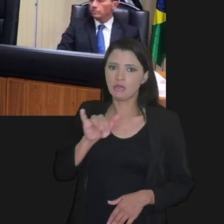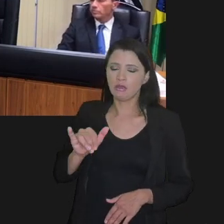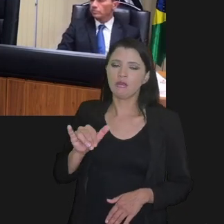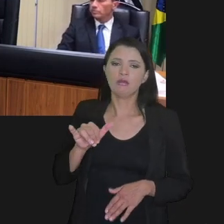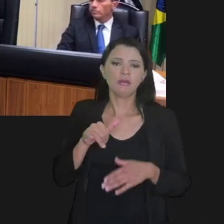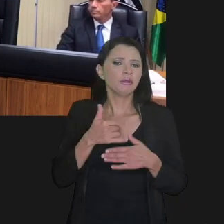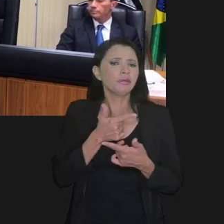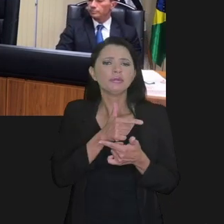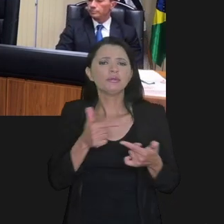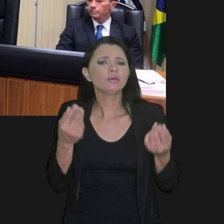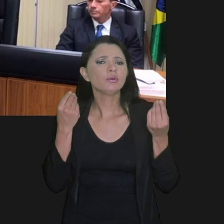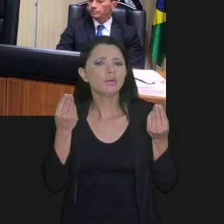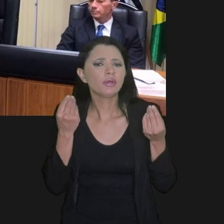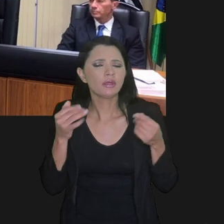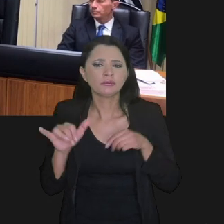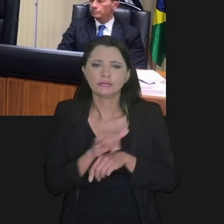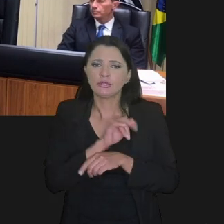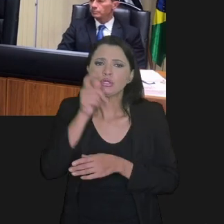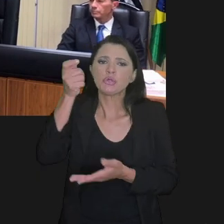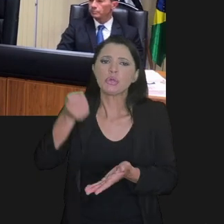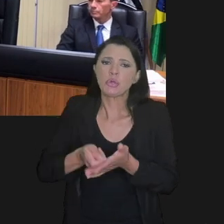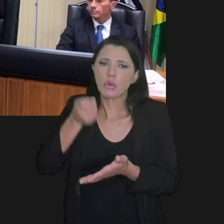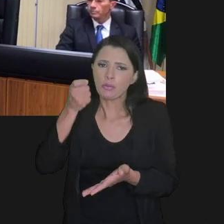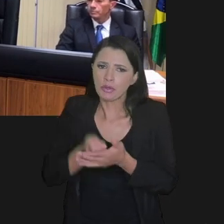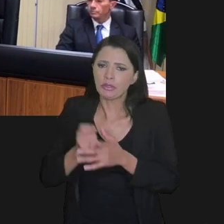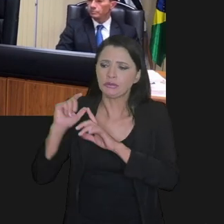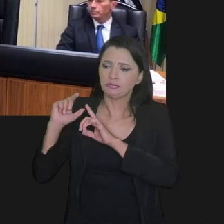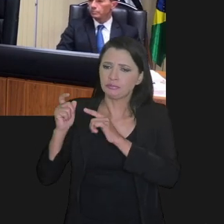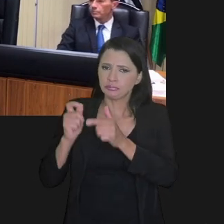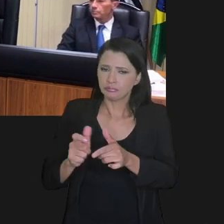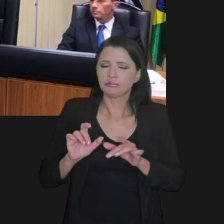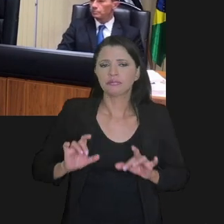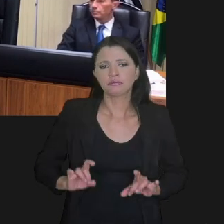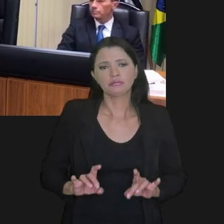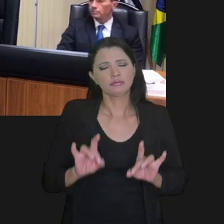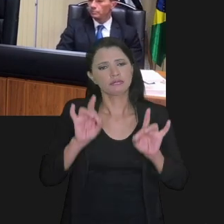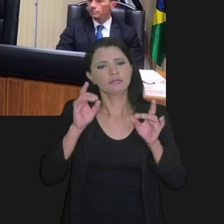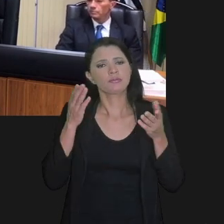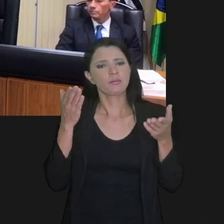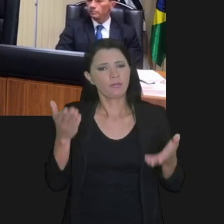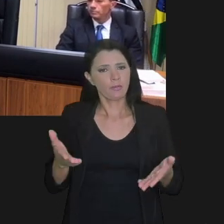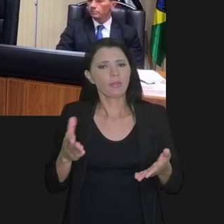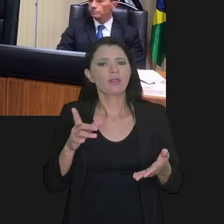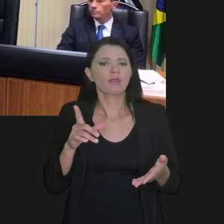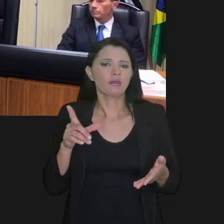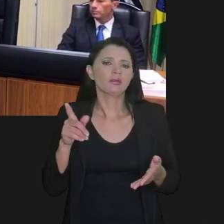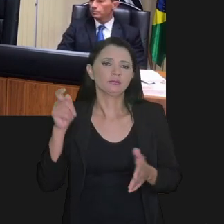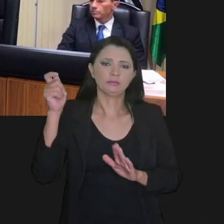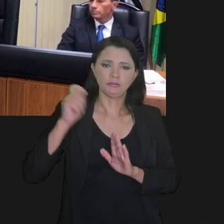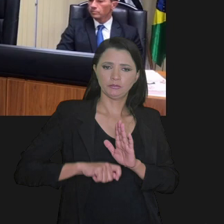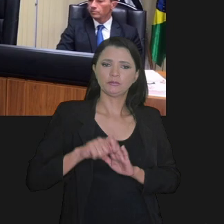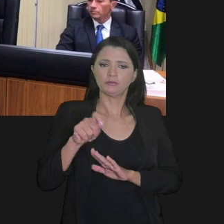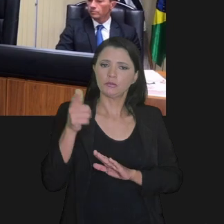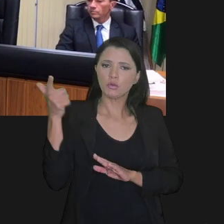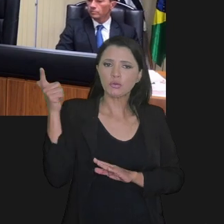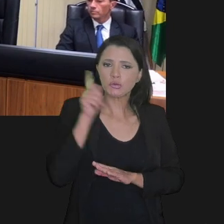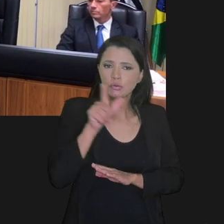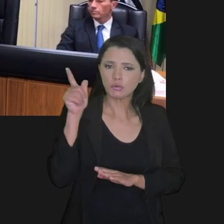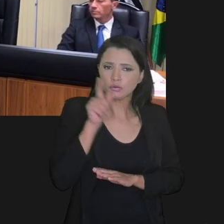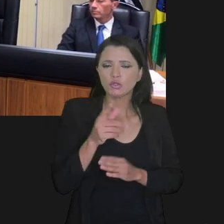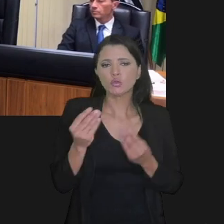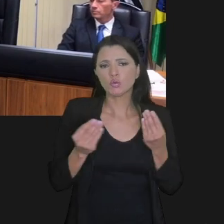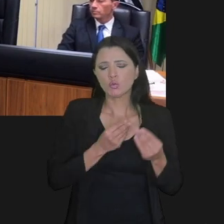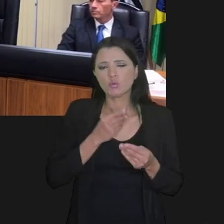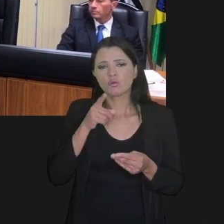literalmente, sem que os instrumentos de cobrança tradicionais, em especial a execução